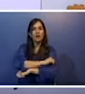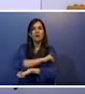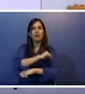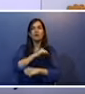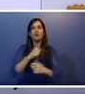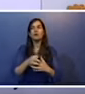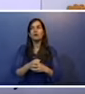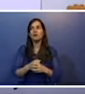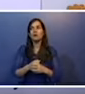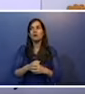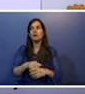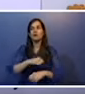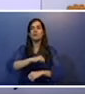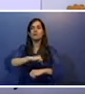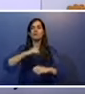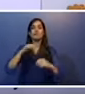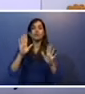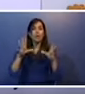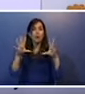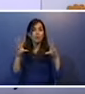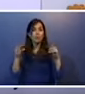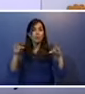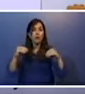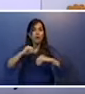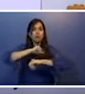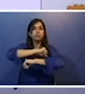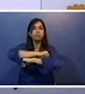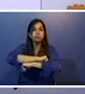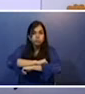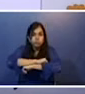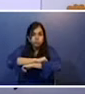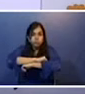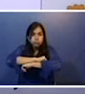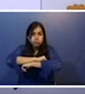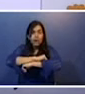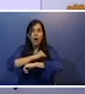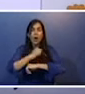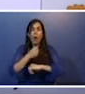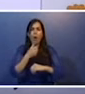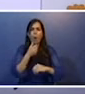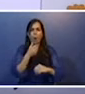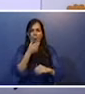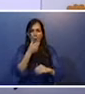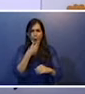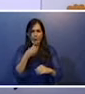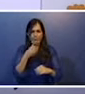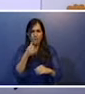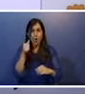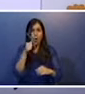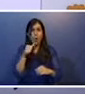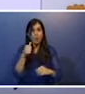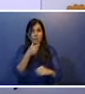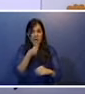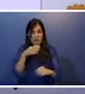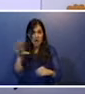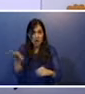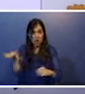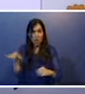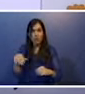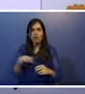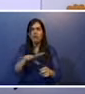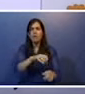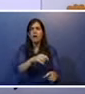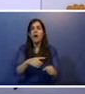descansar os cotovelos. Um menino de cor e descalço vem com uma vela que